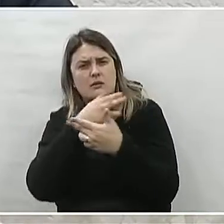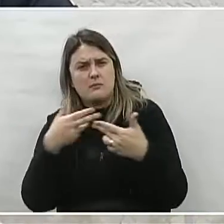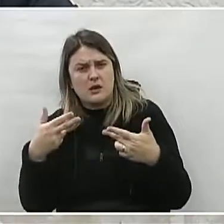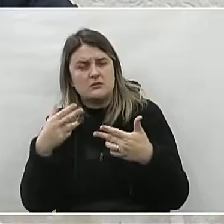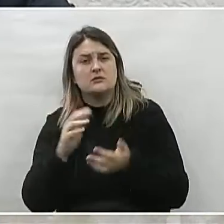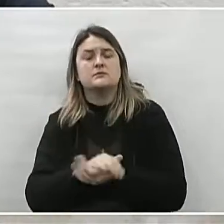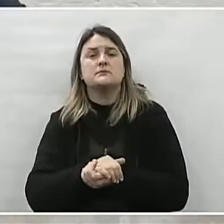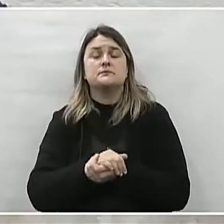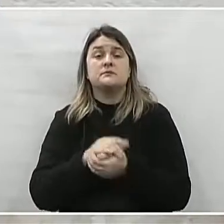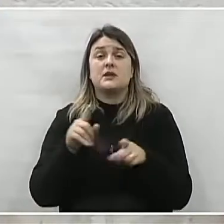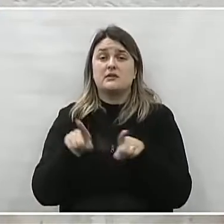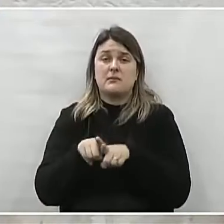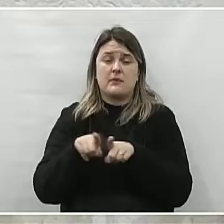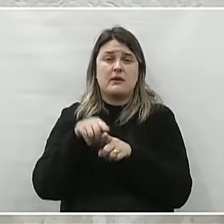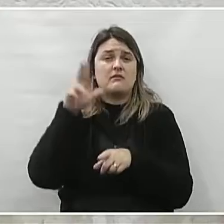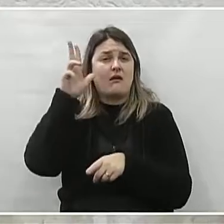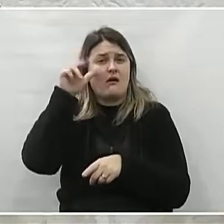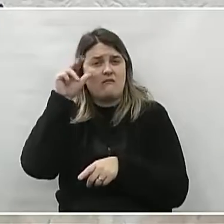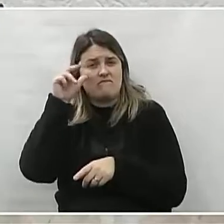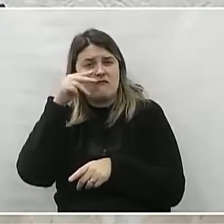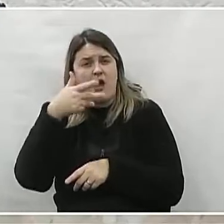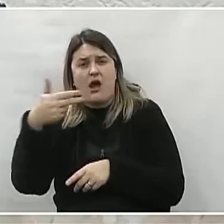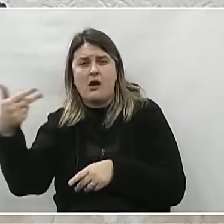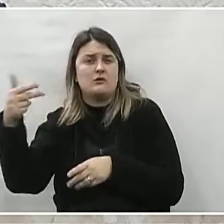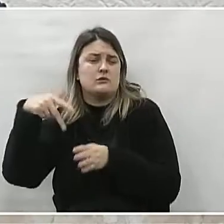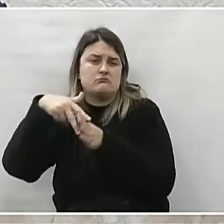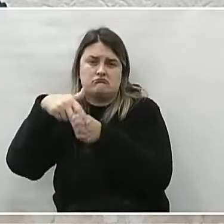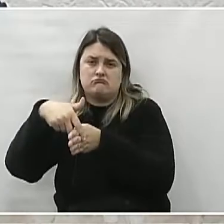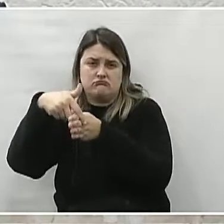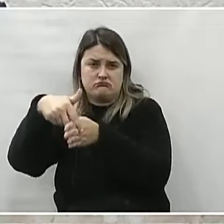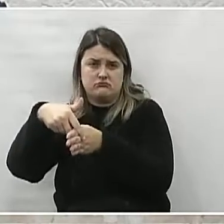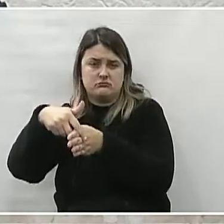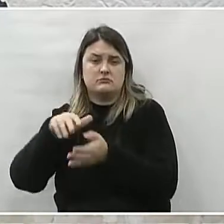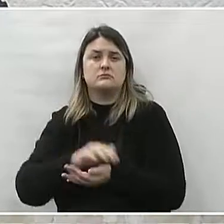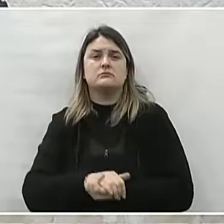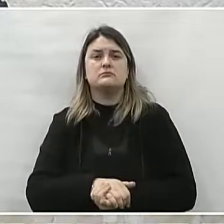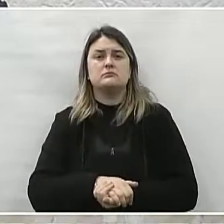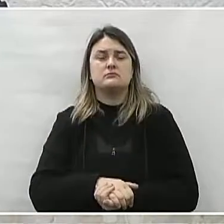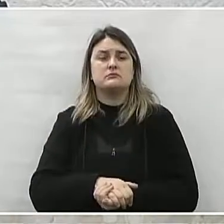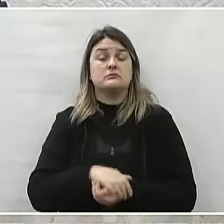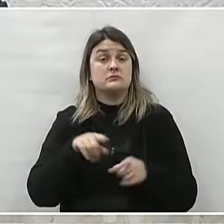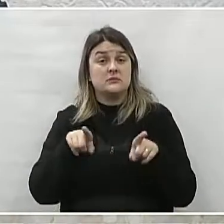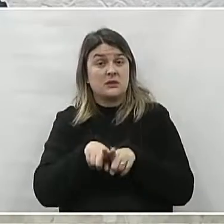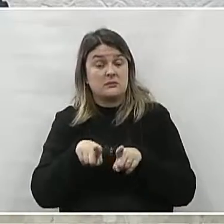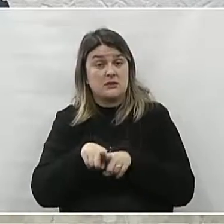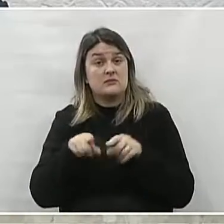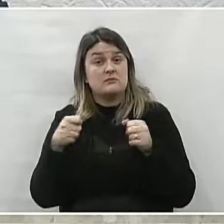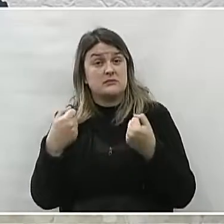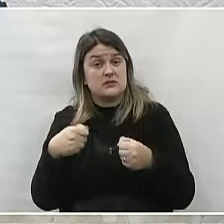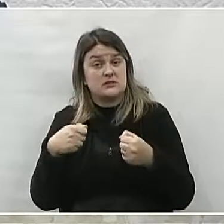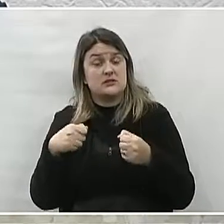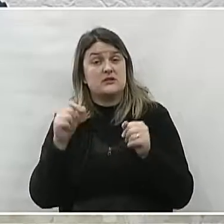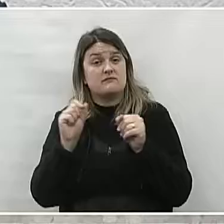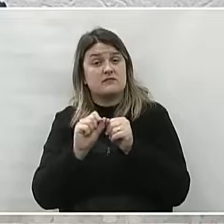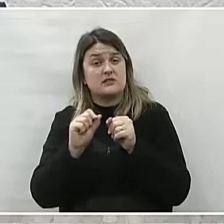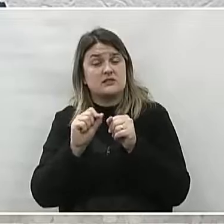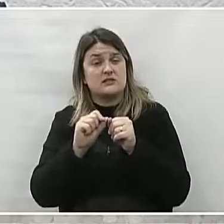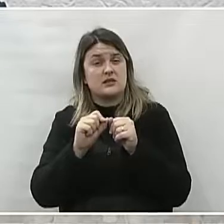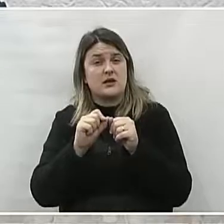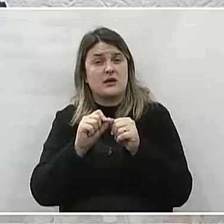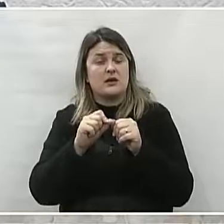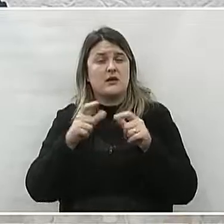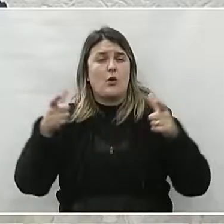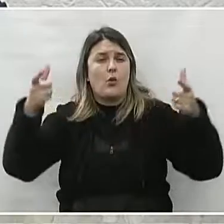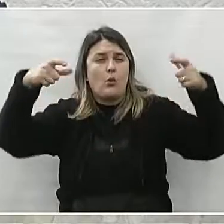estimação ou mesmo de cavalos que porventura deixam nessa área de lazer. Também se faz necessária a instalação de redes